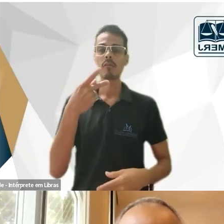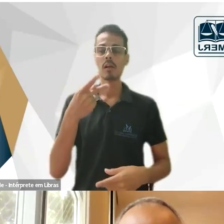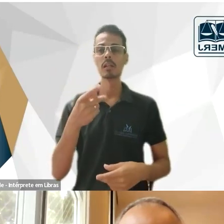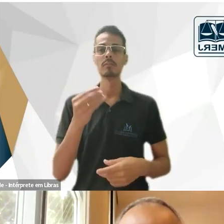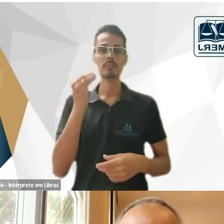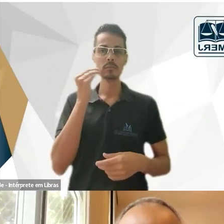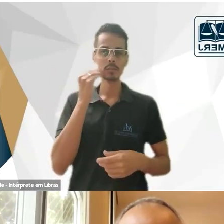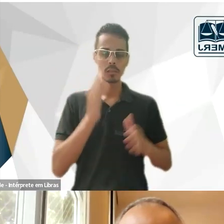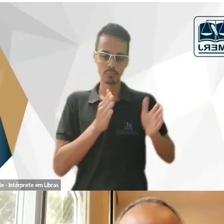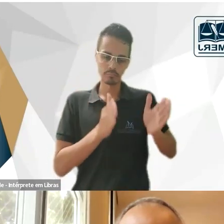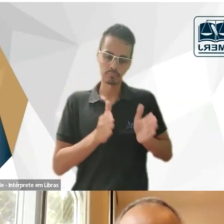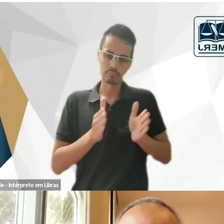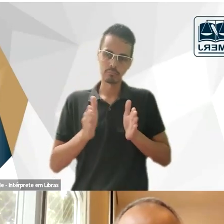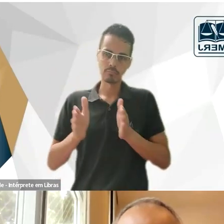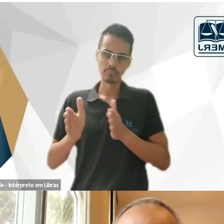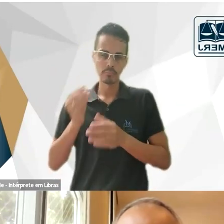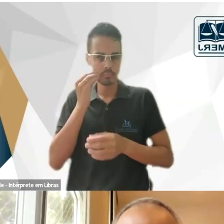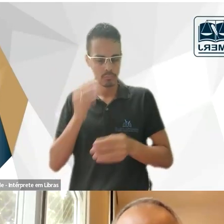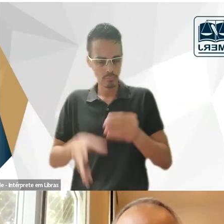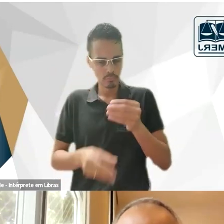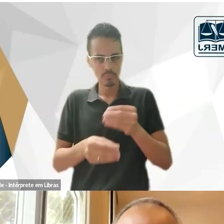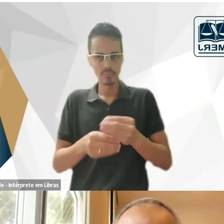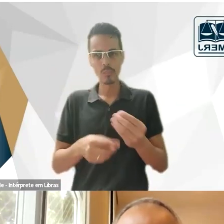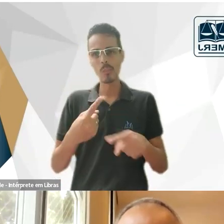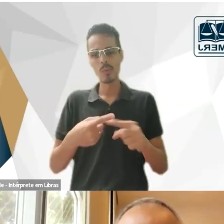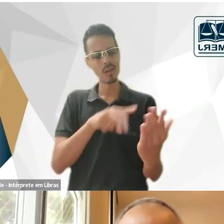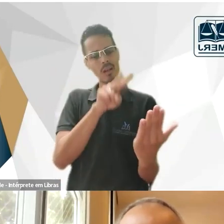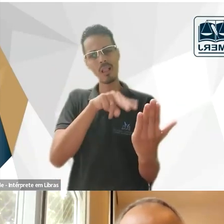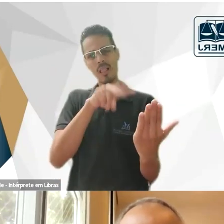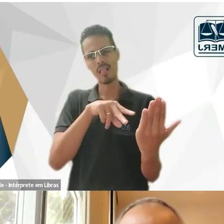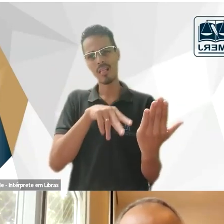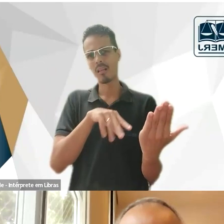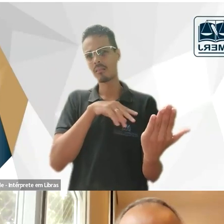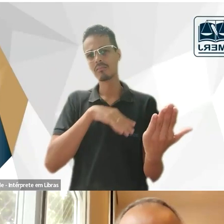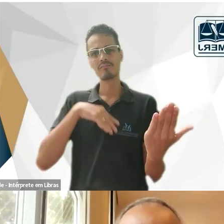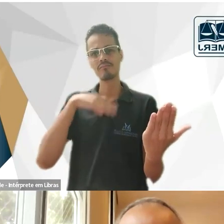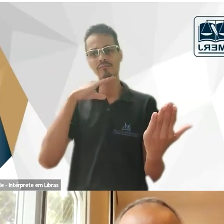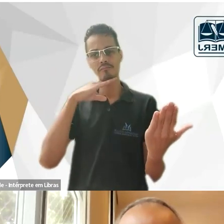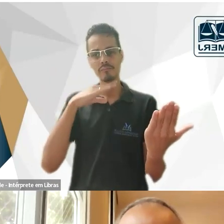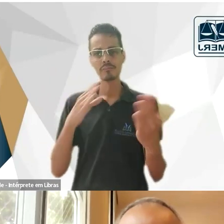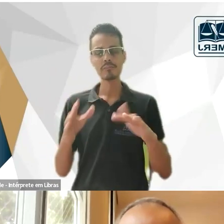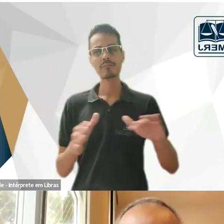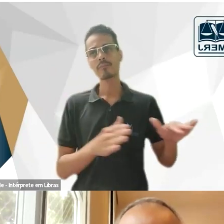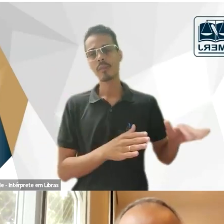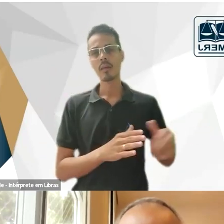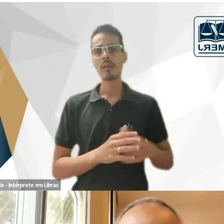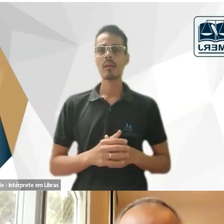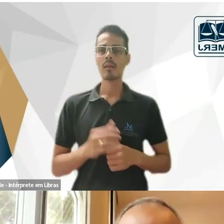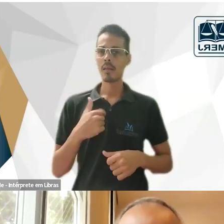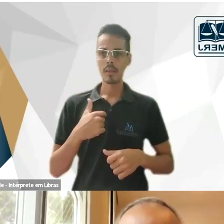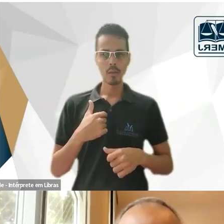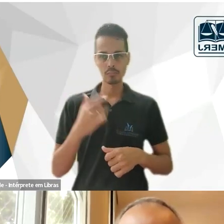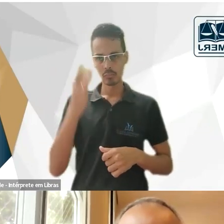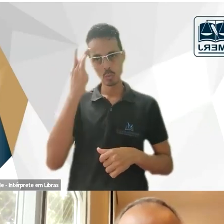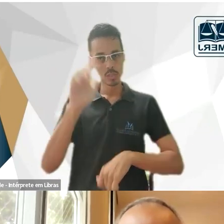e trazer algumas outras contribuições para não ficar só na leitura. Eu confesso que não calculei exatamente o tempo. Eu